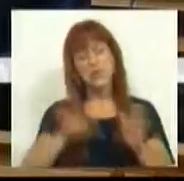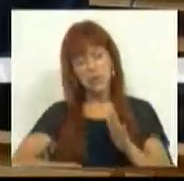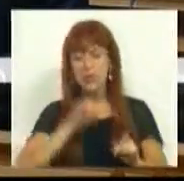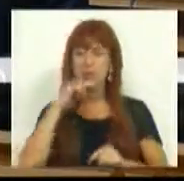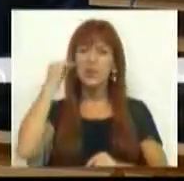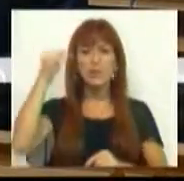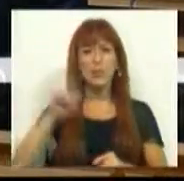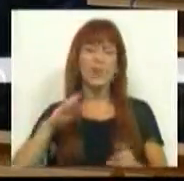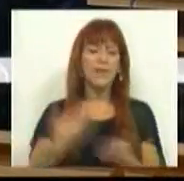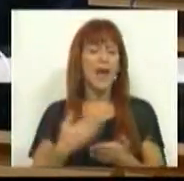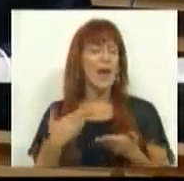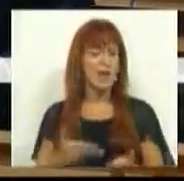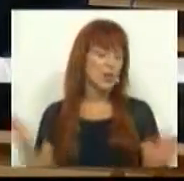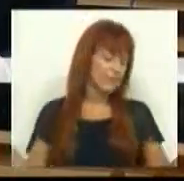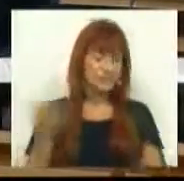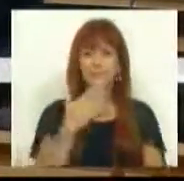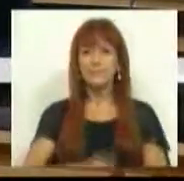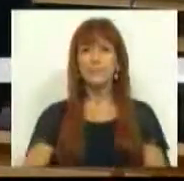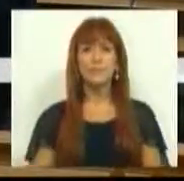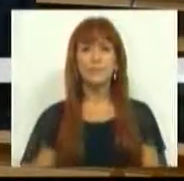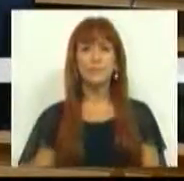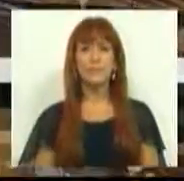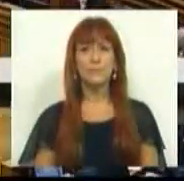condições, na especialidade, de dar o nosso contributo. Muito obrigado.